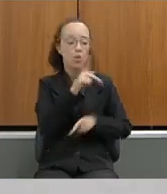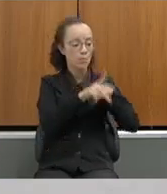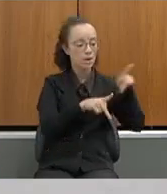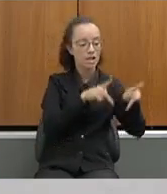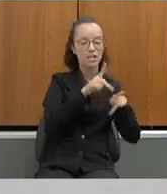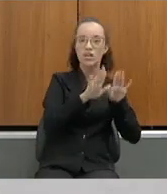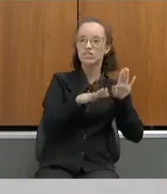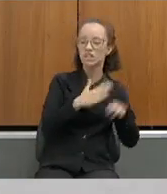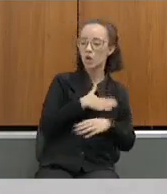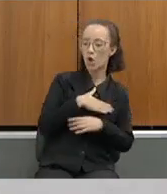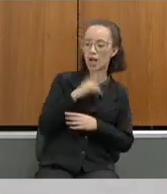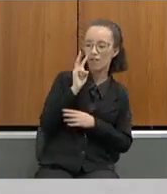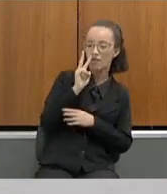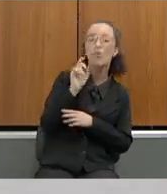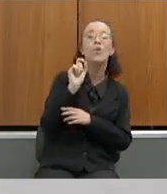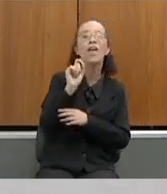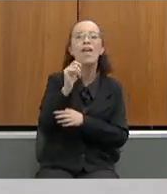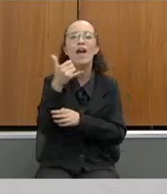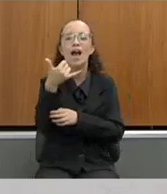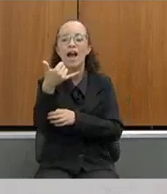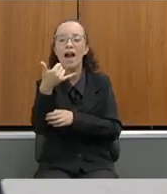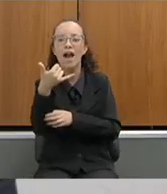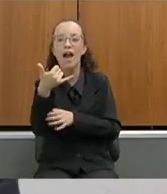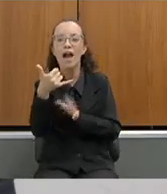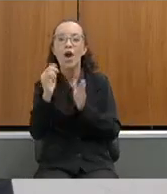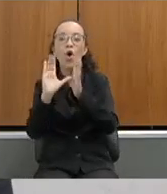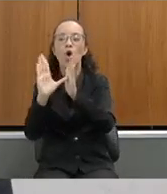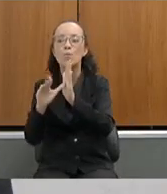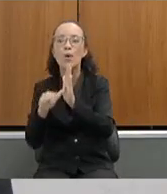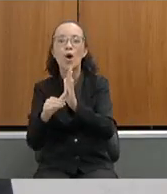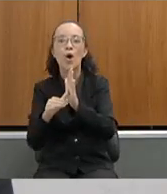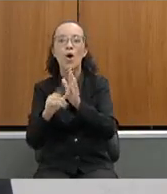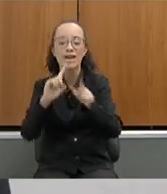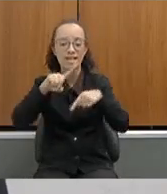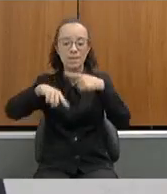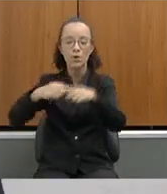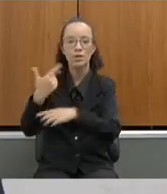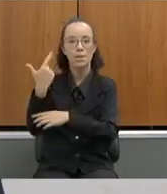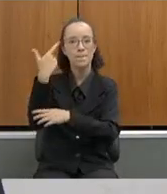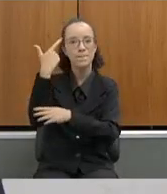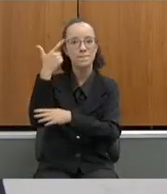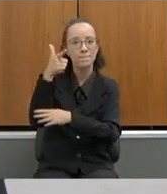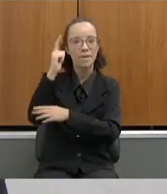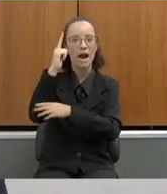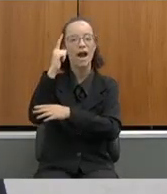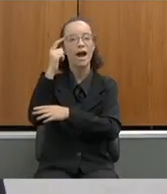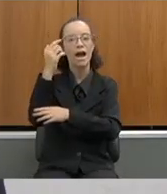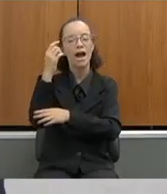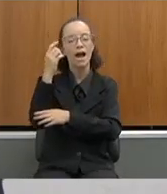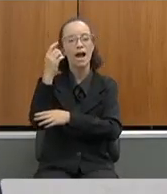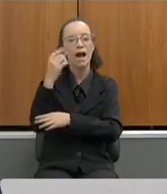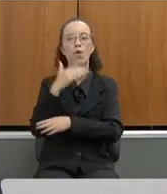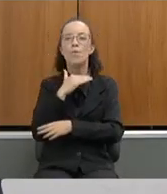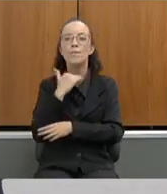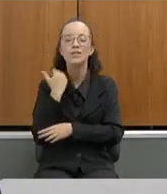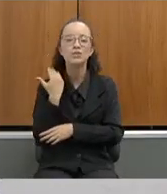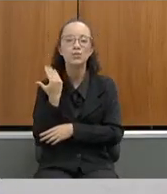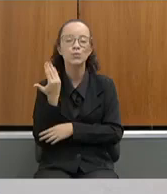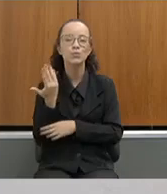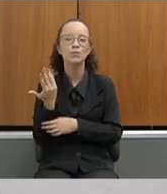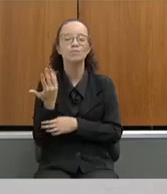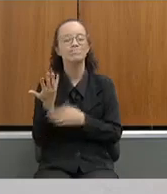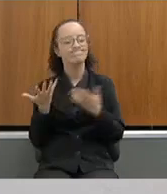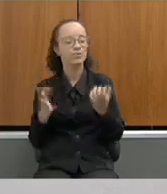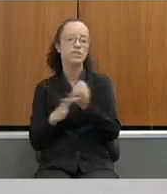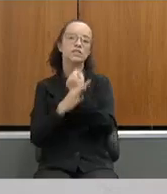gostando muito, roubando o celular e deu um tiro na cabeça do médico. Então, a gente, essa questão da segurança do